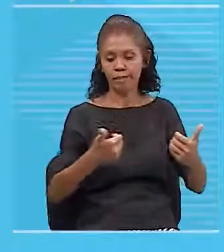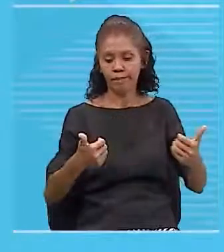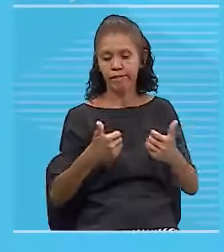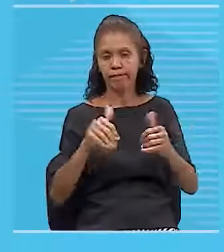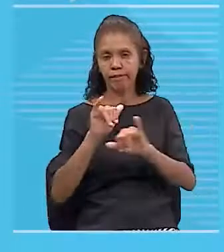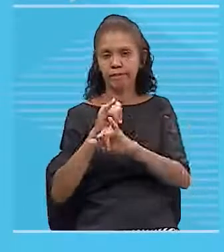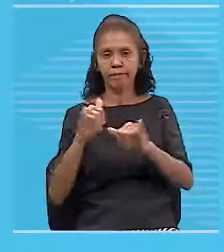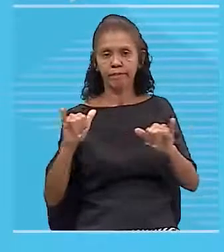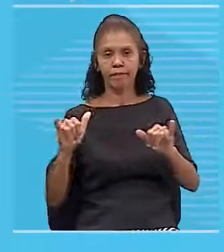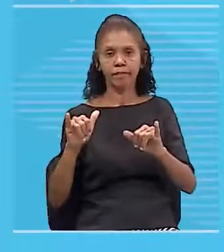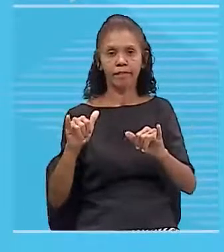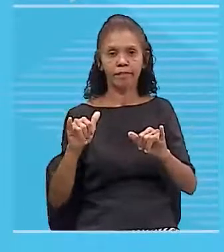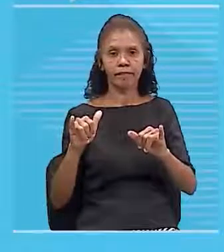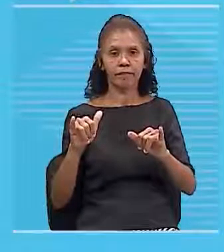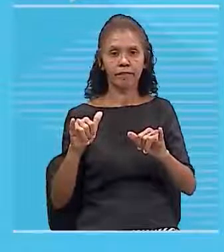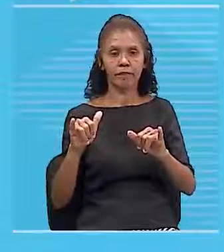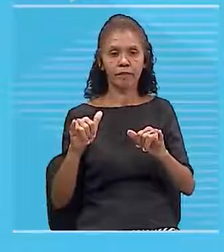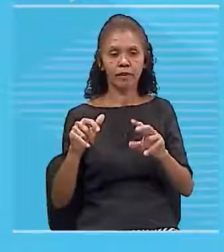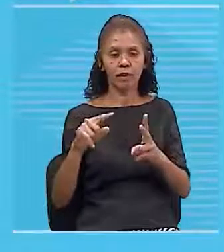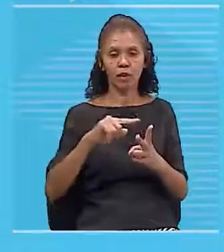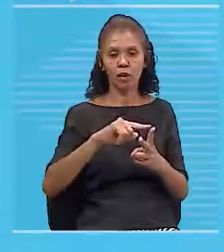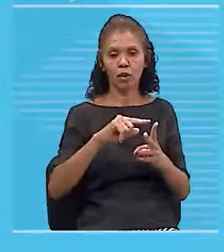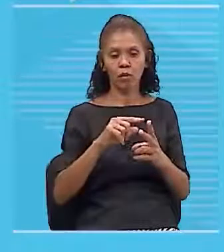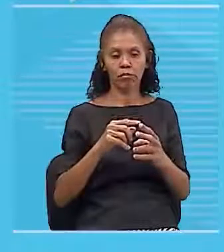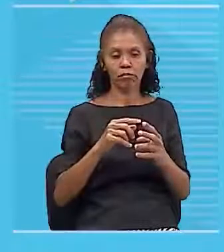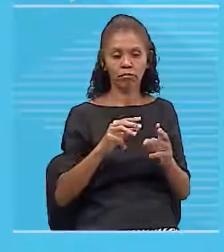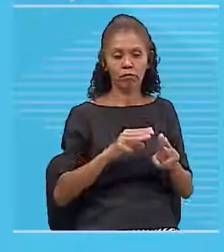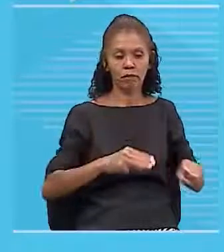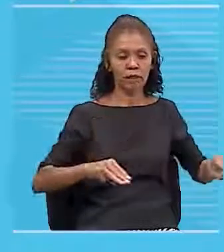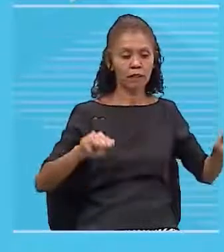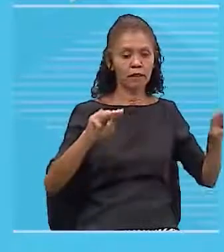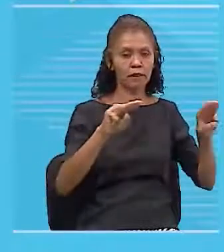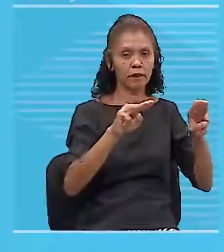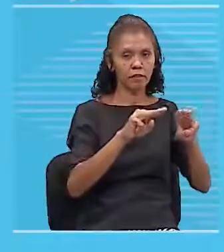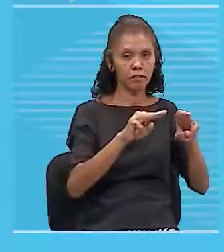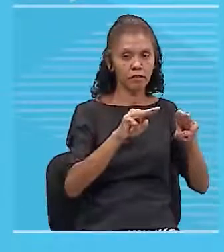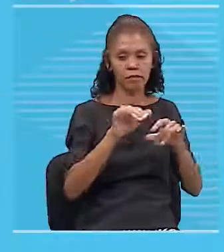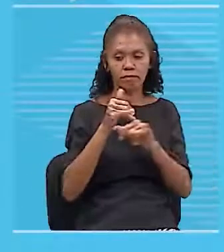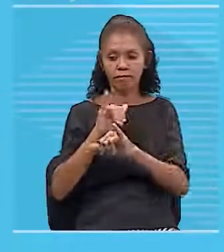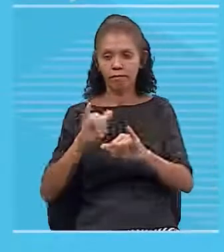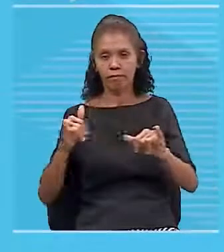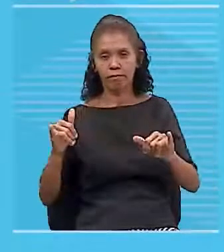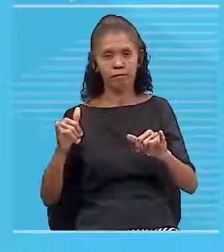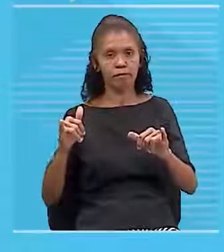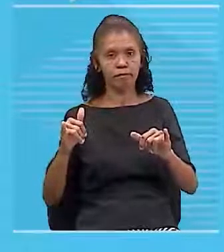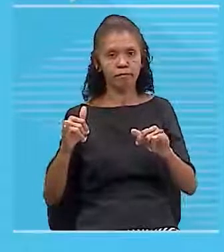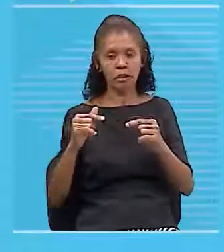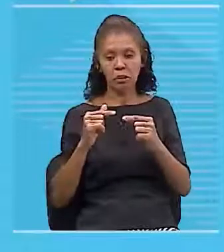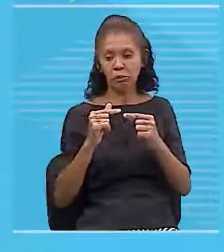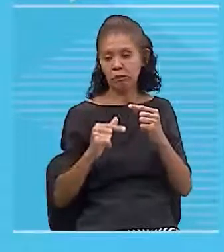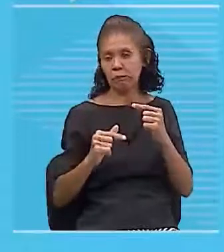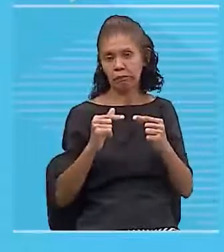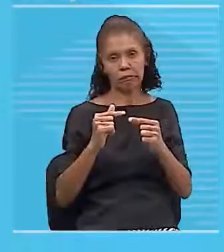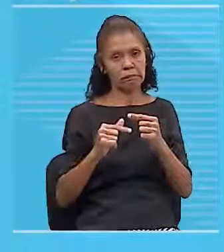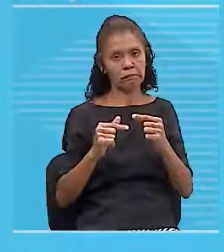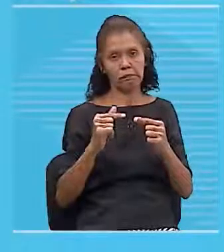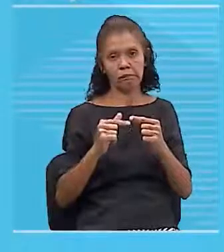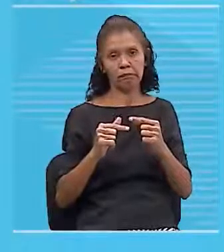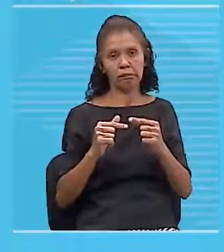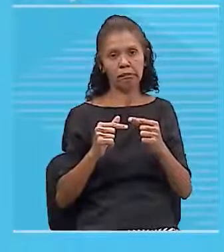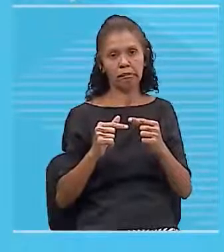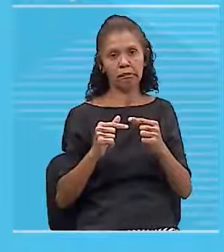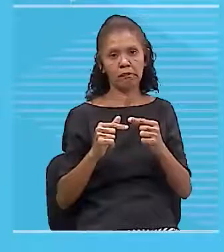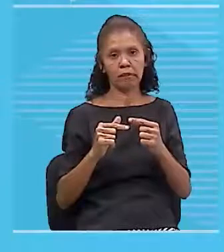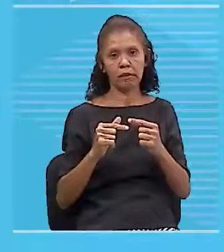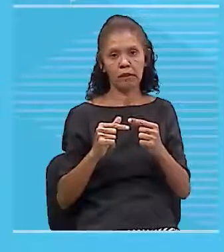Consideravam que os dois não eram áreas afins, não eram áreas que poderiam ser